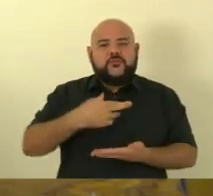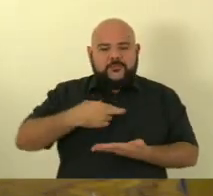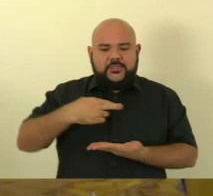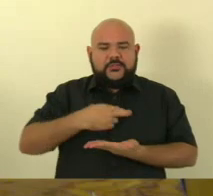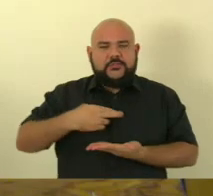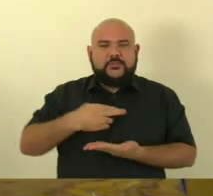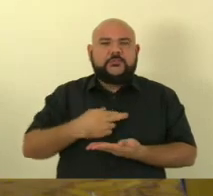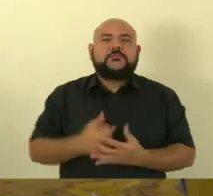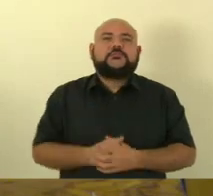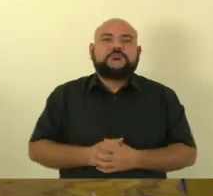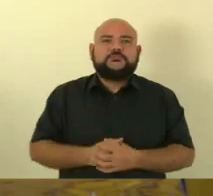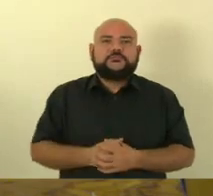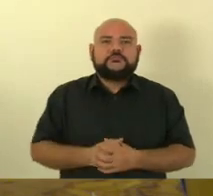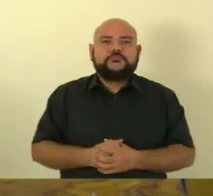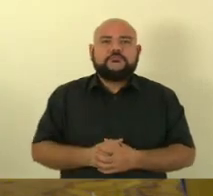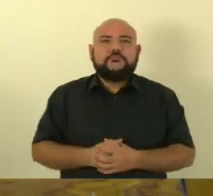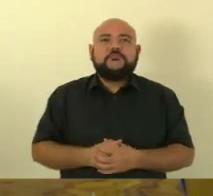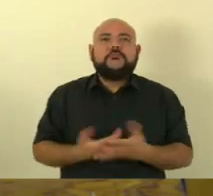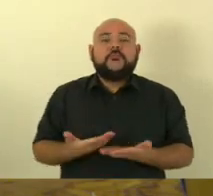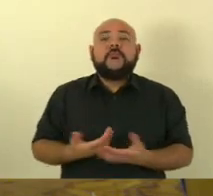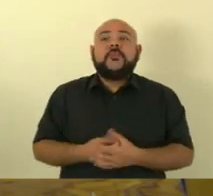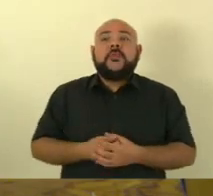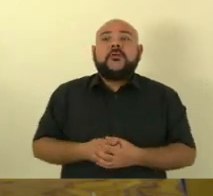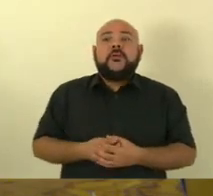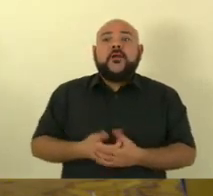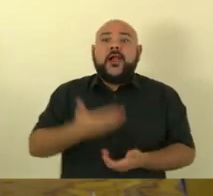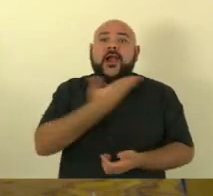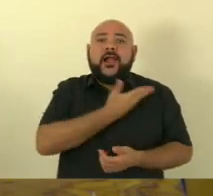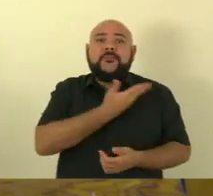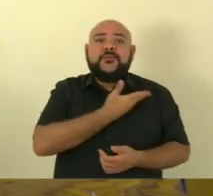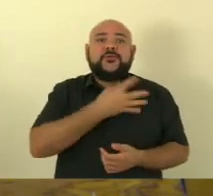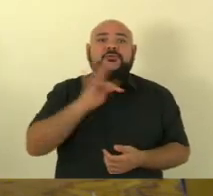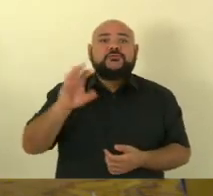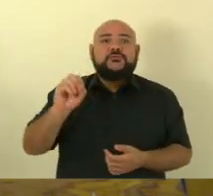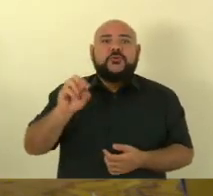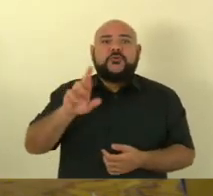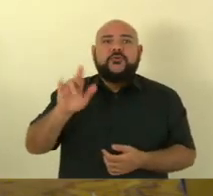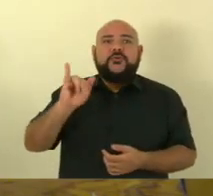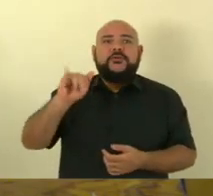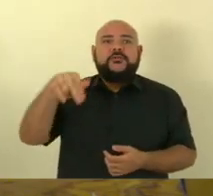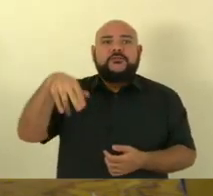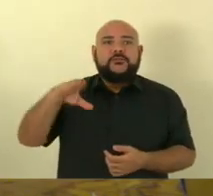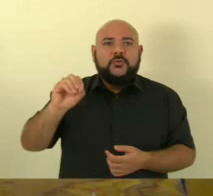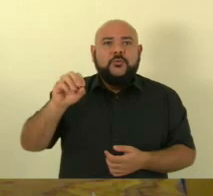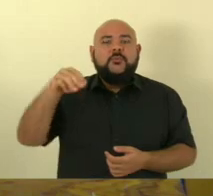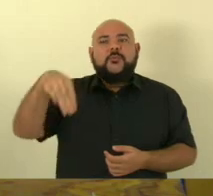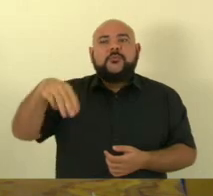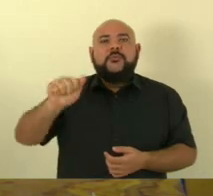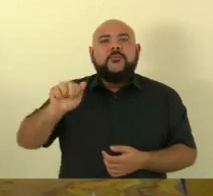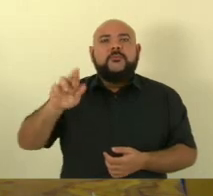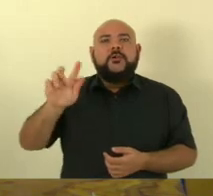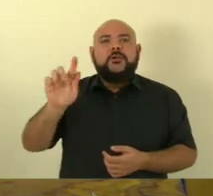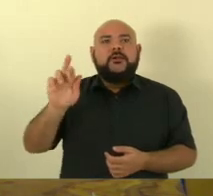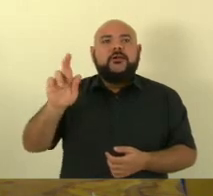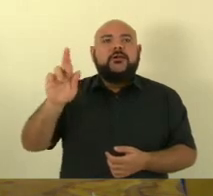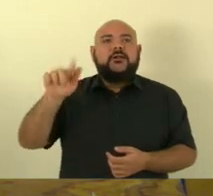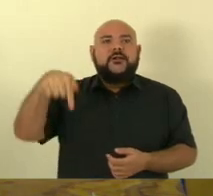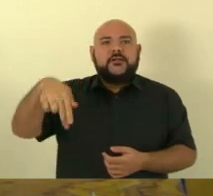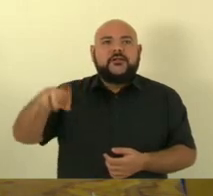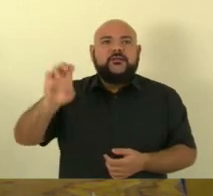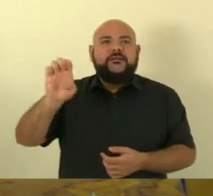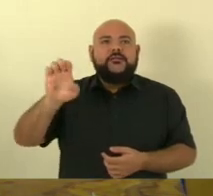o nosso colega Torino Marques Torino Marques um grande amigo canela verde como eu